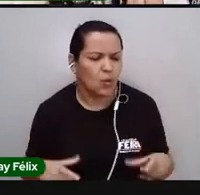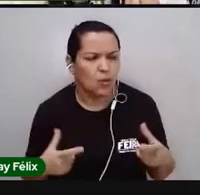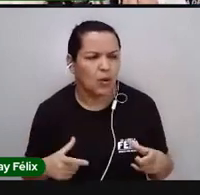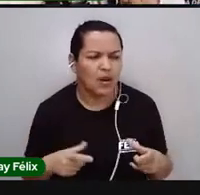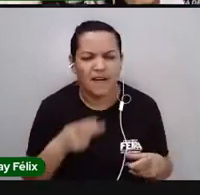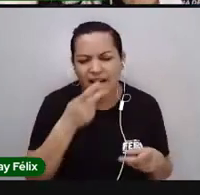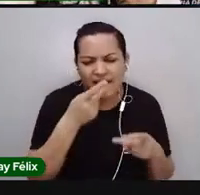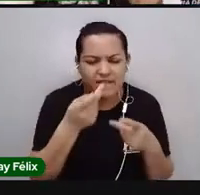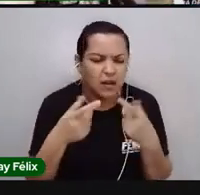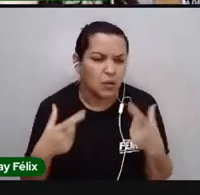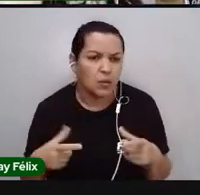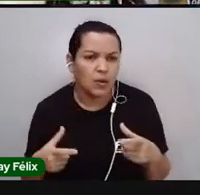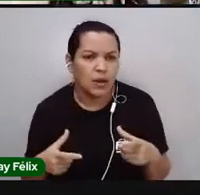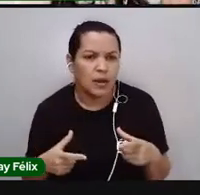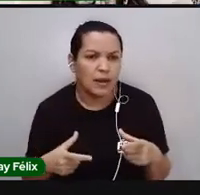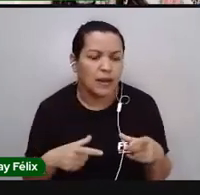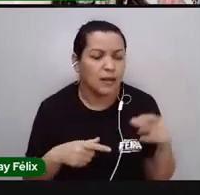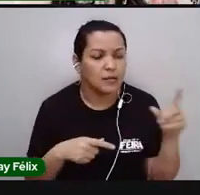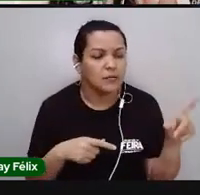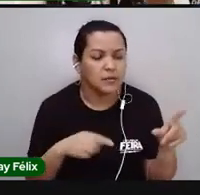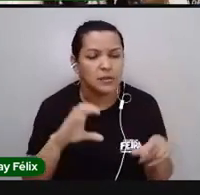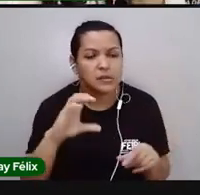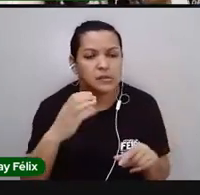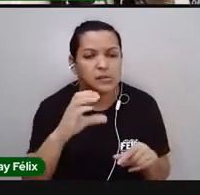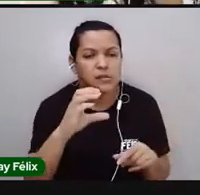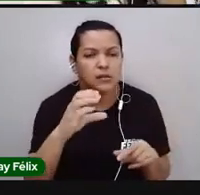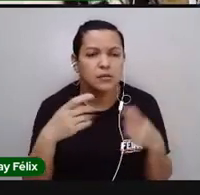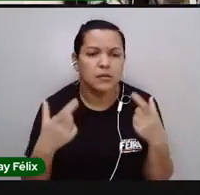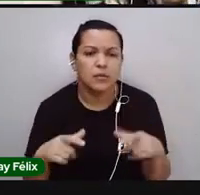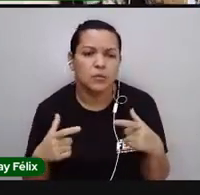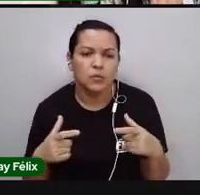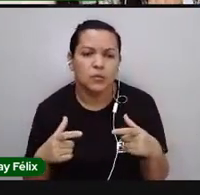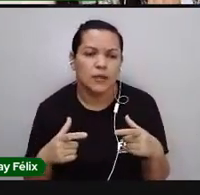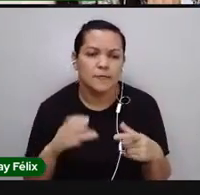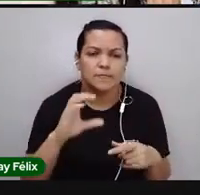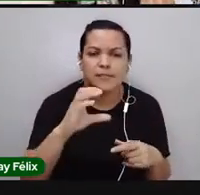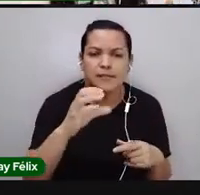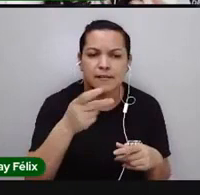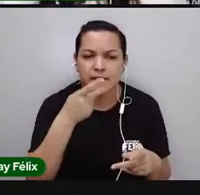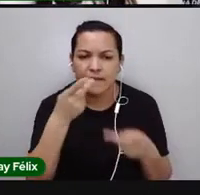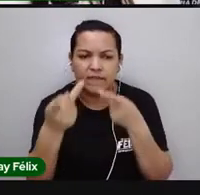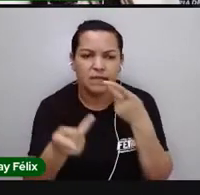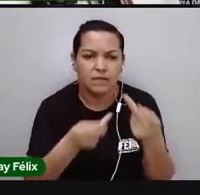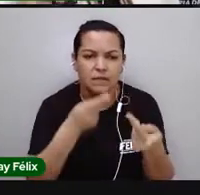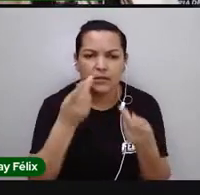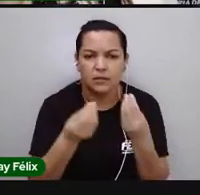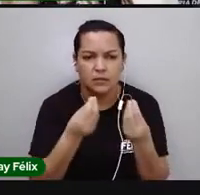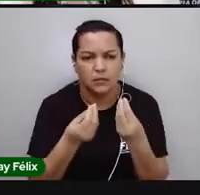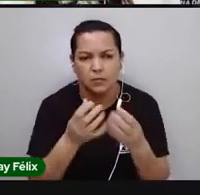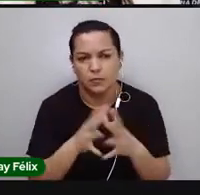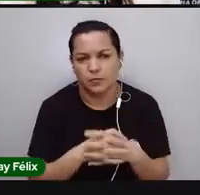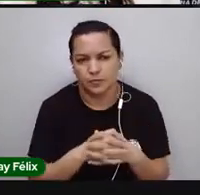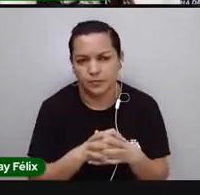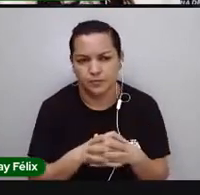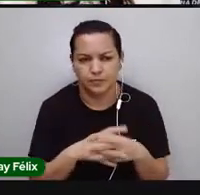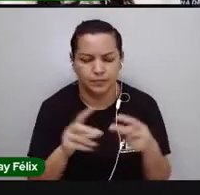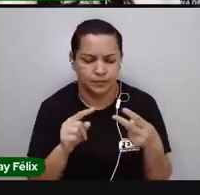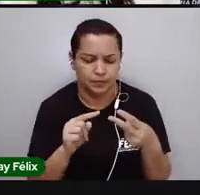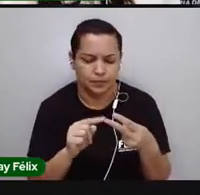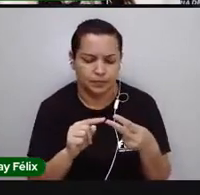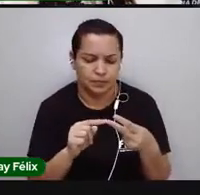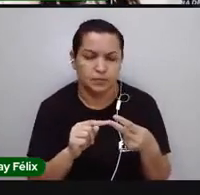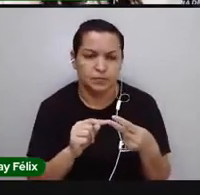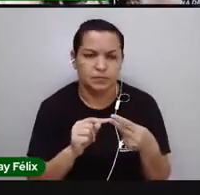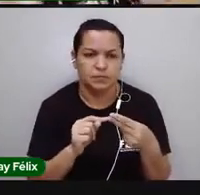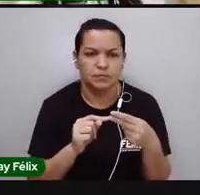principalmente, qual o lugar da ciência? De onde a ciência vai falar? E uma segunda coisa que nós